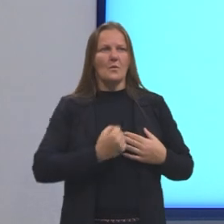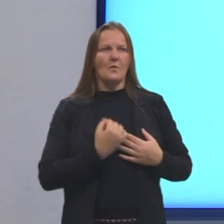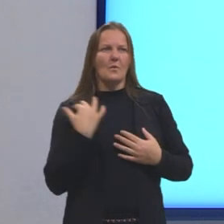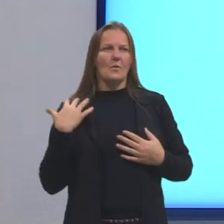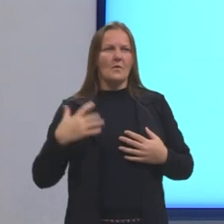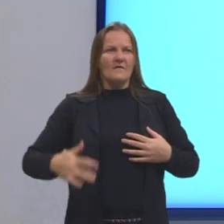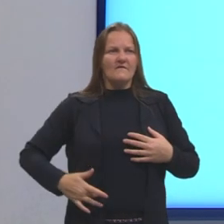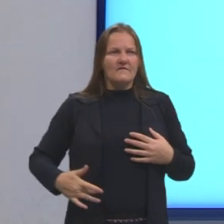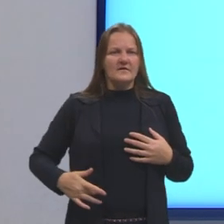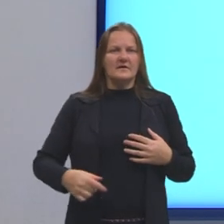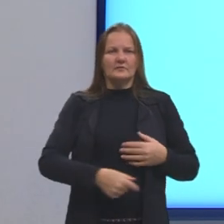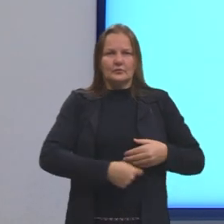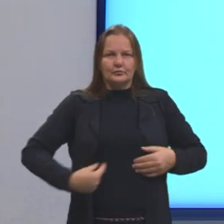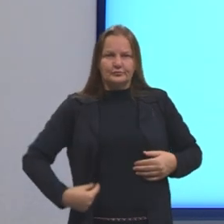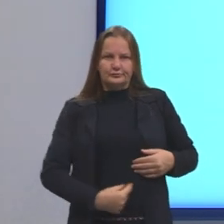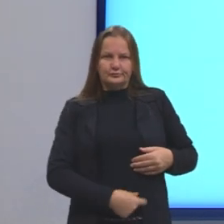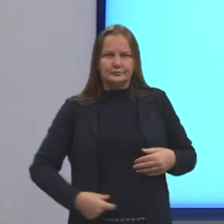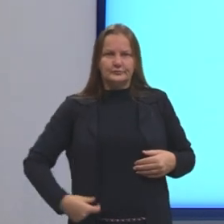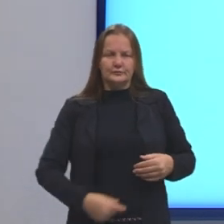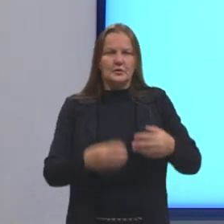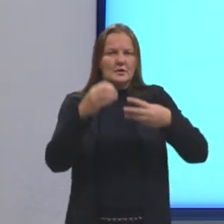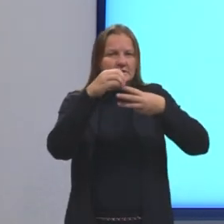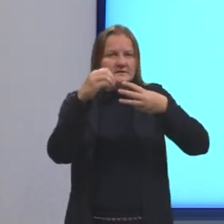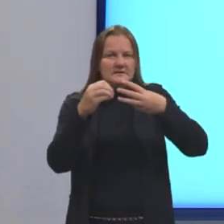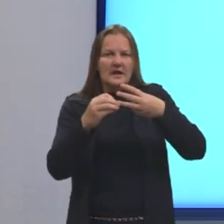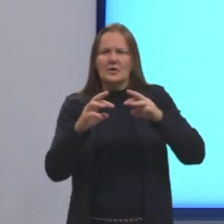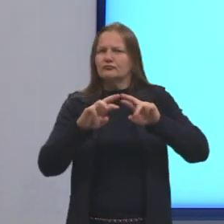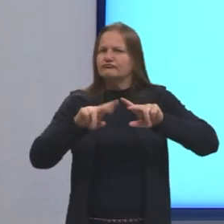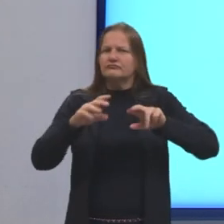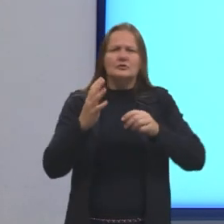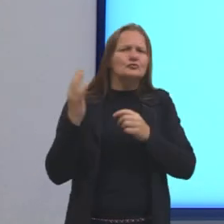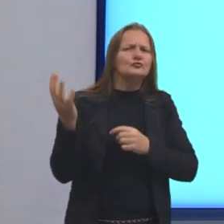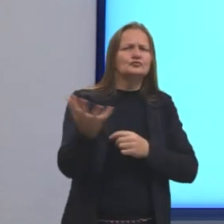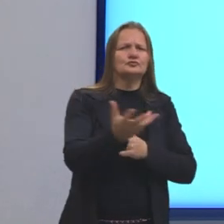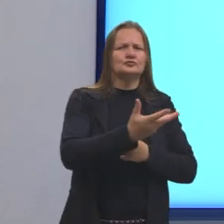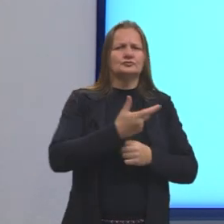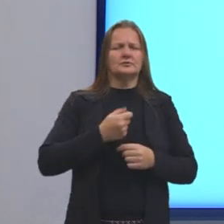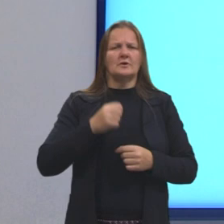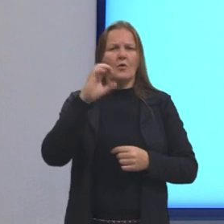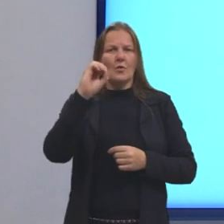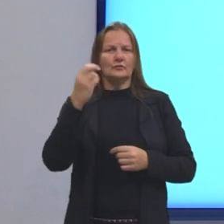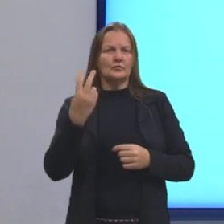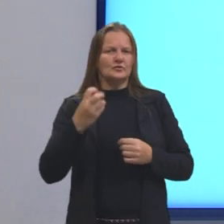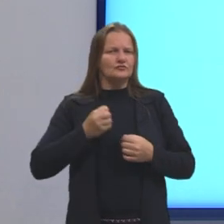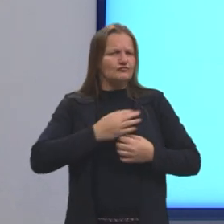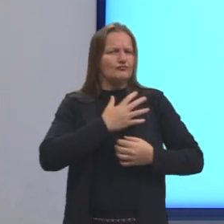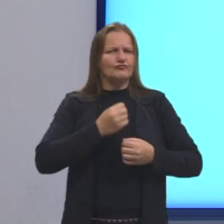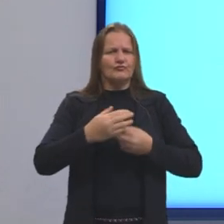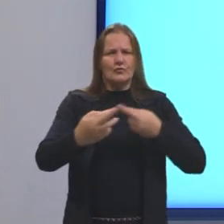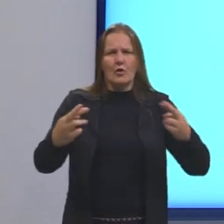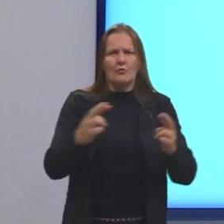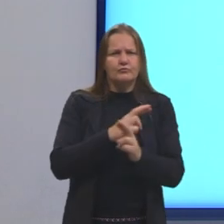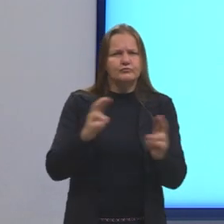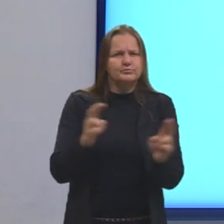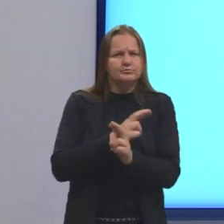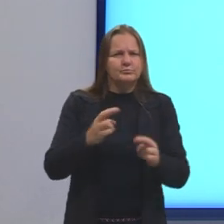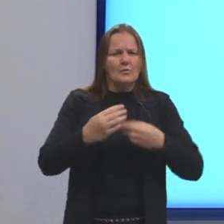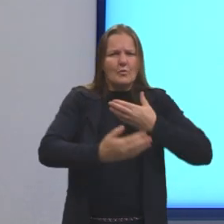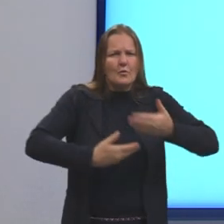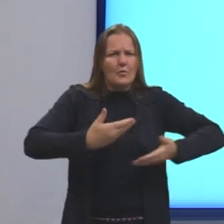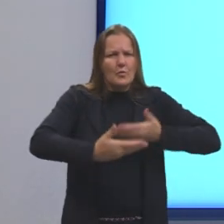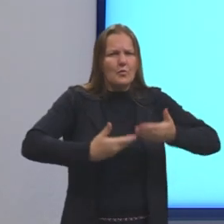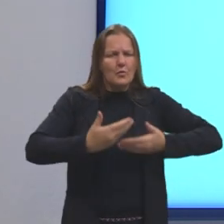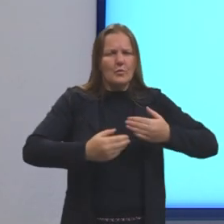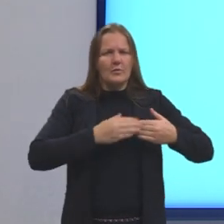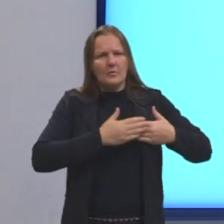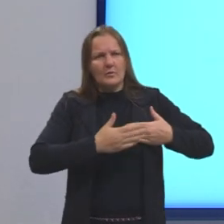fígado, o intestino, as células todas. Vai irrigar, levar o oxigênio, levar os nutrientes. E